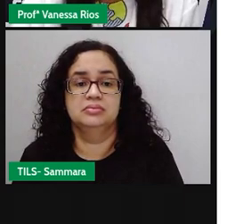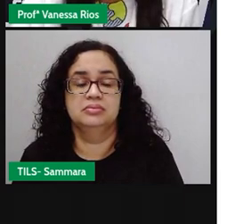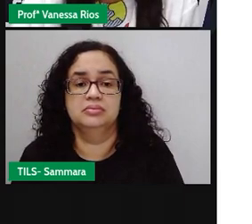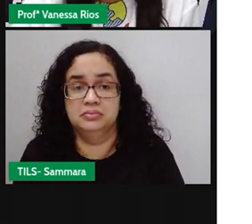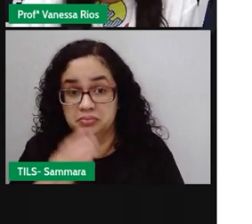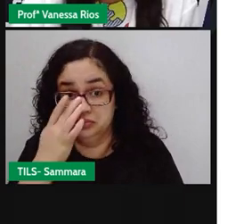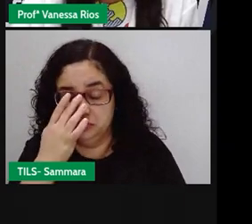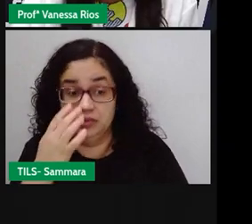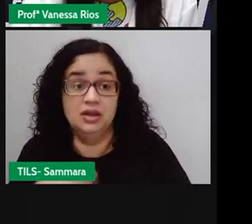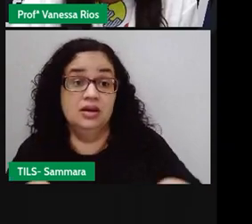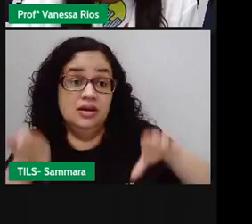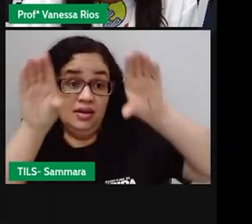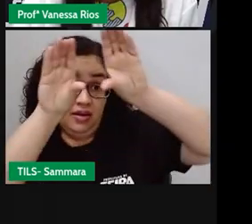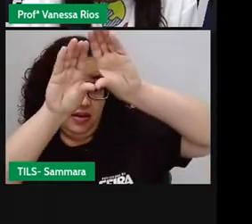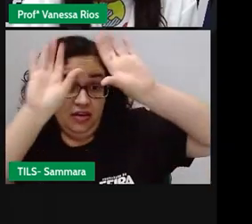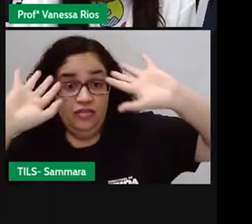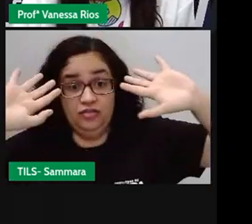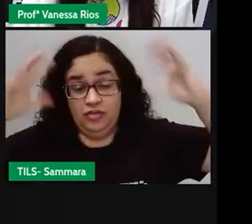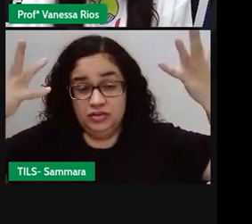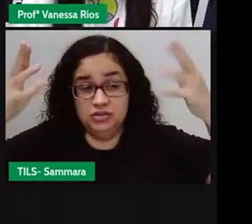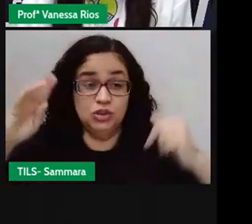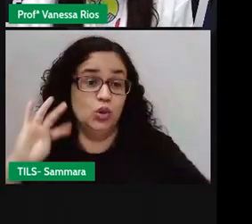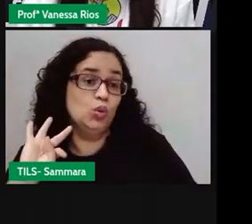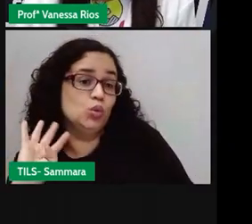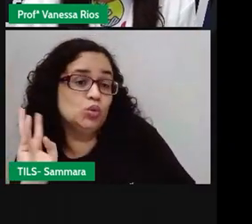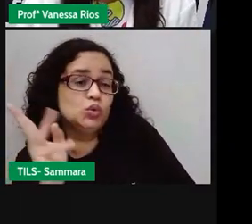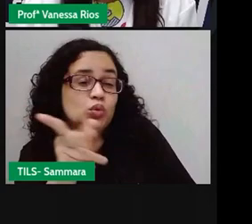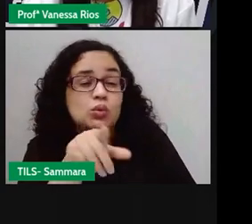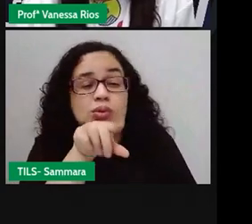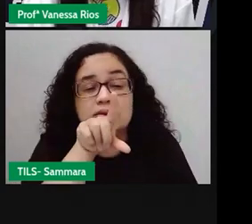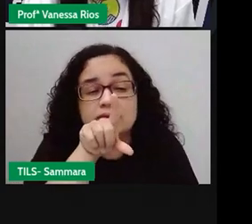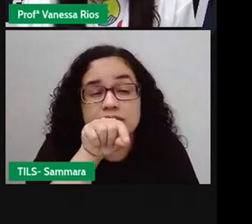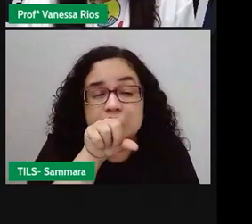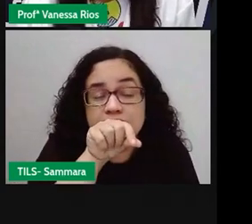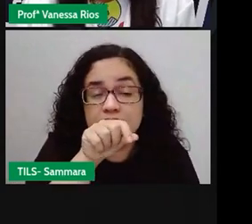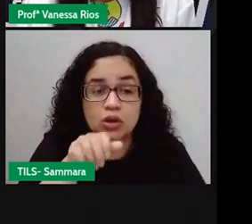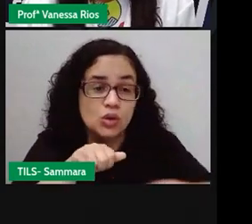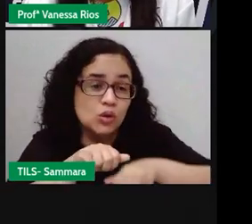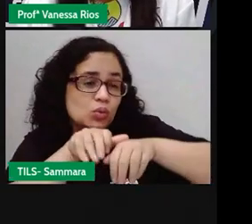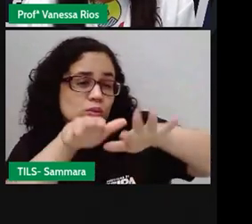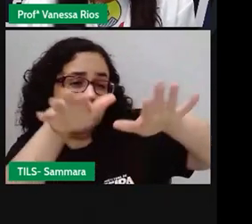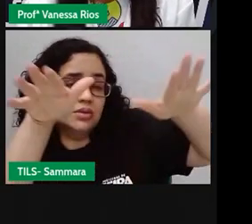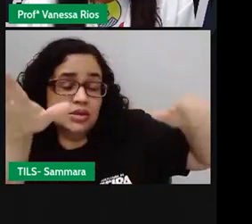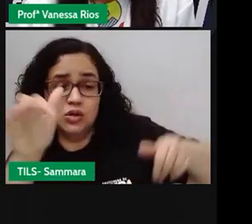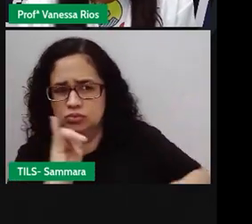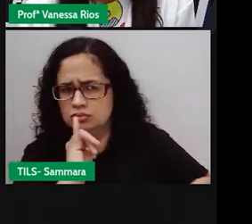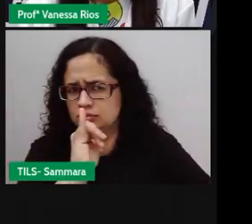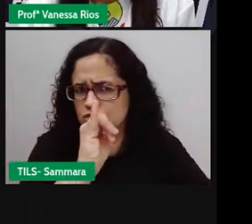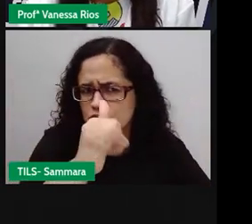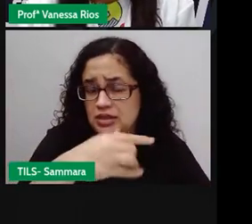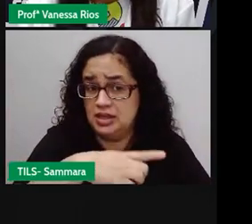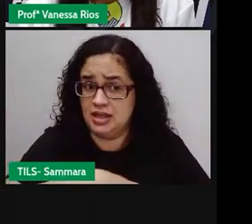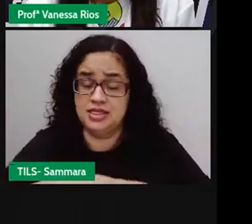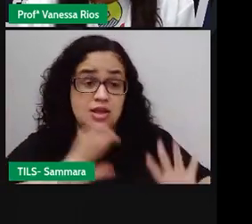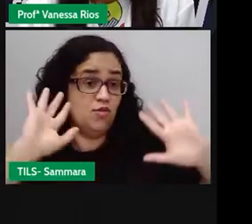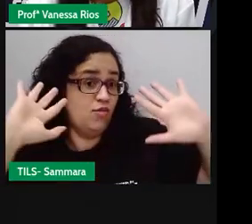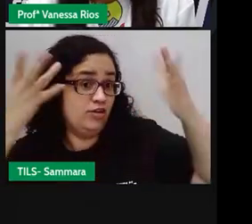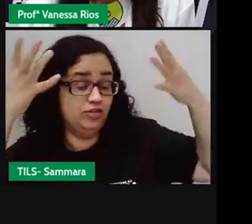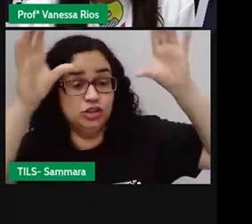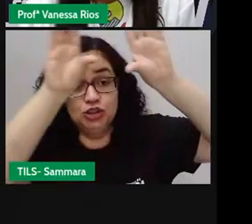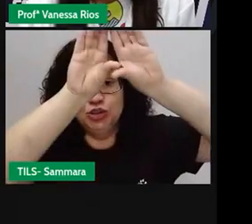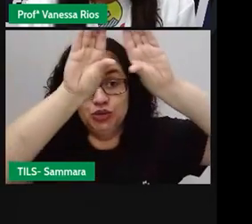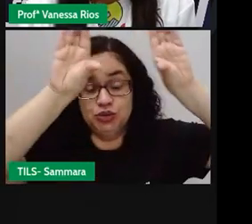Festa no Céu Entre todas as aves, espalhou-se a notícia de uma festa no céu. Todas as aves